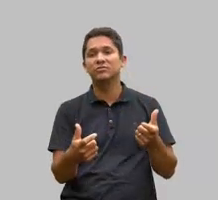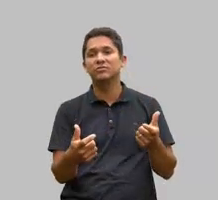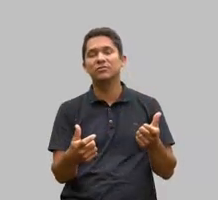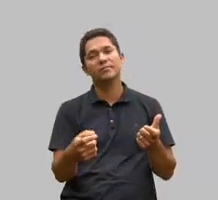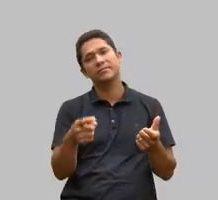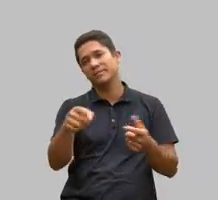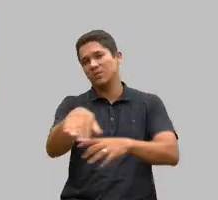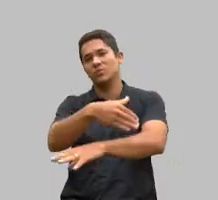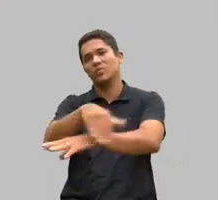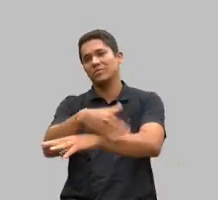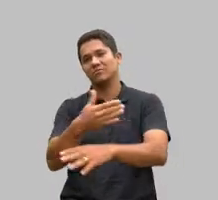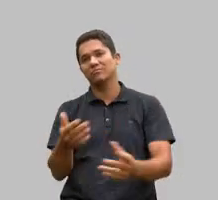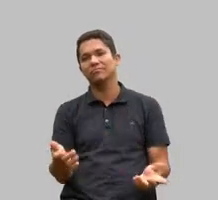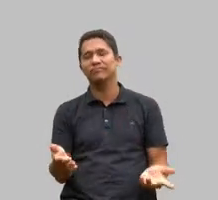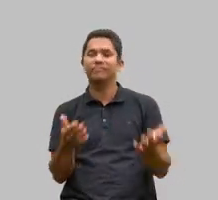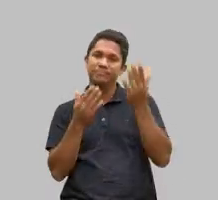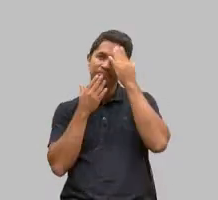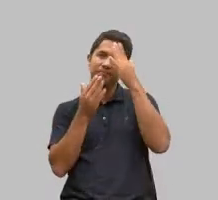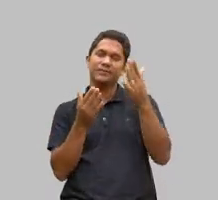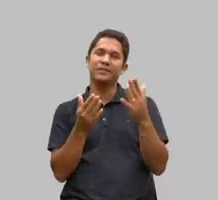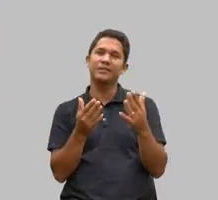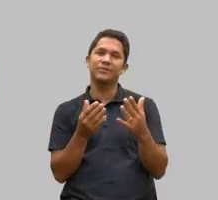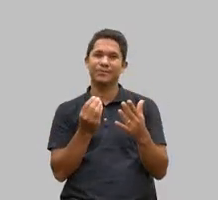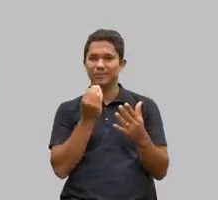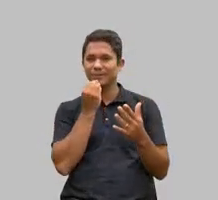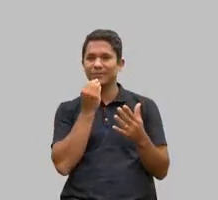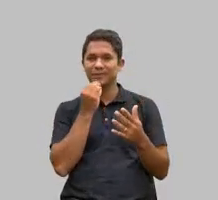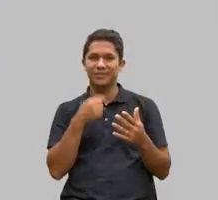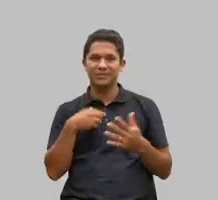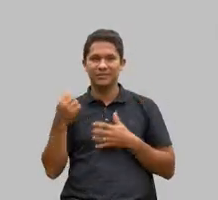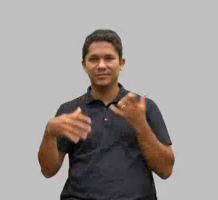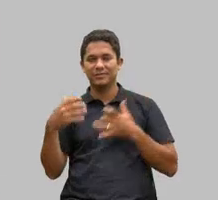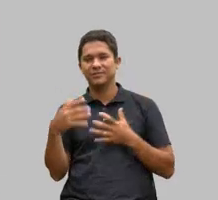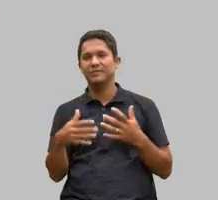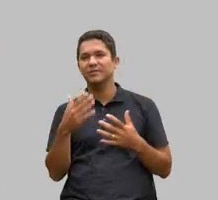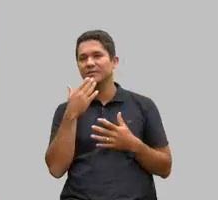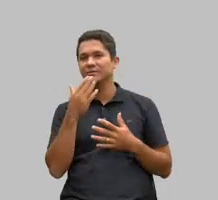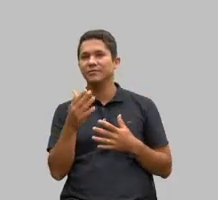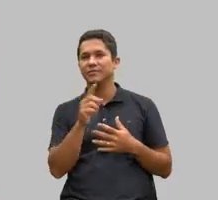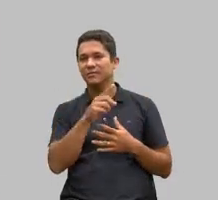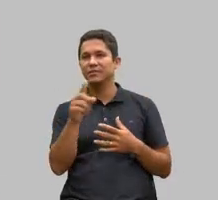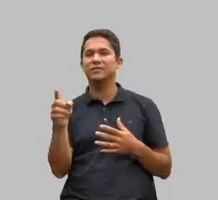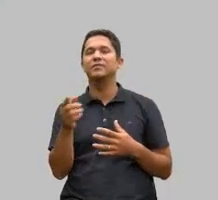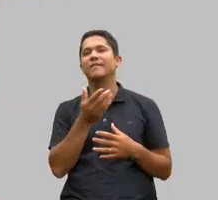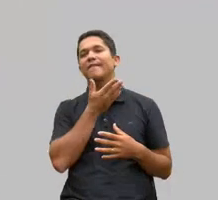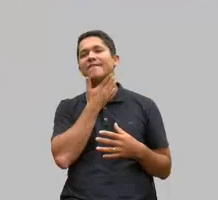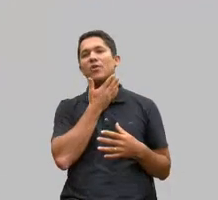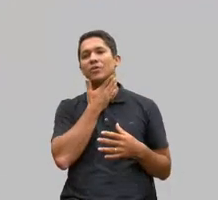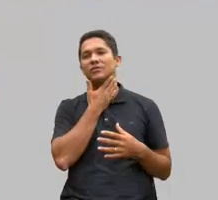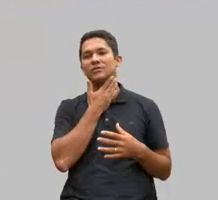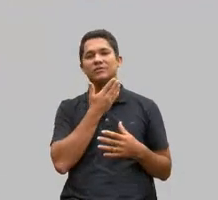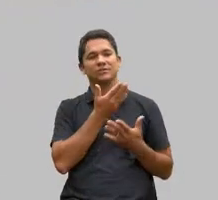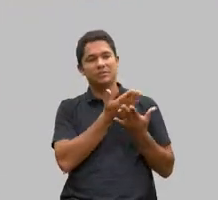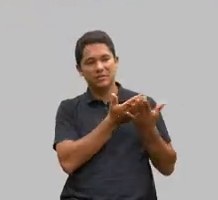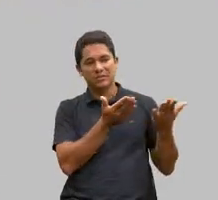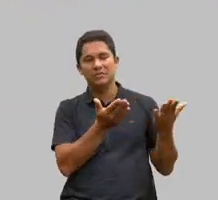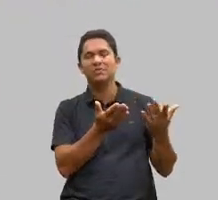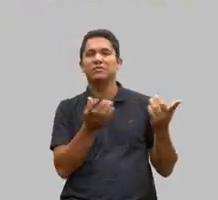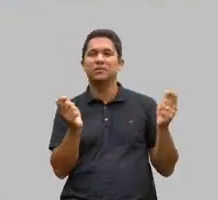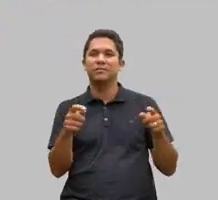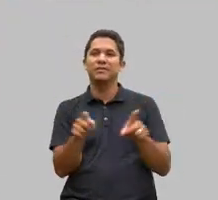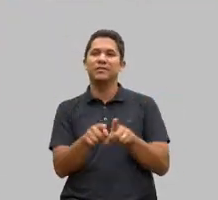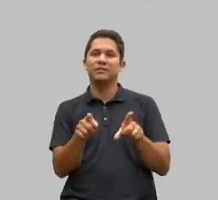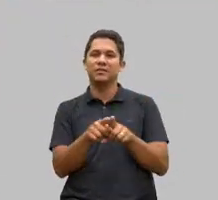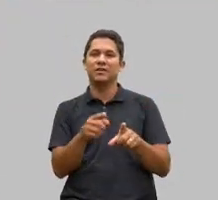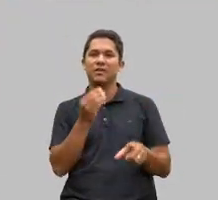muito essa oportunidade e pedir para que essas pessoas tenham voz e visse muito obrigada gente muito obrigado